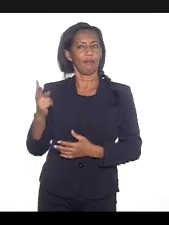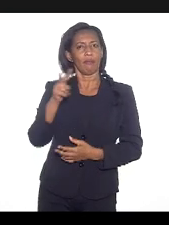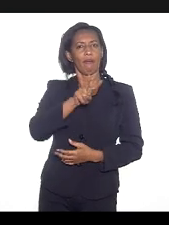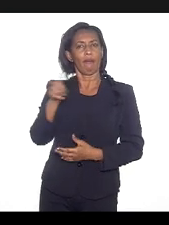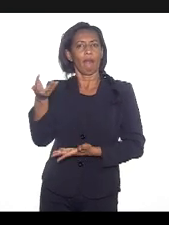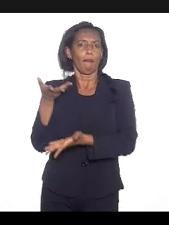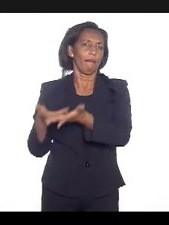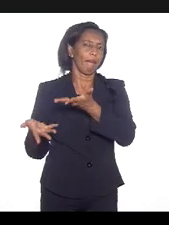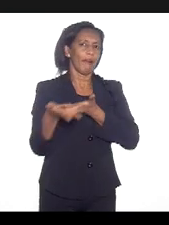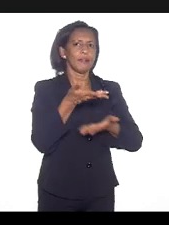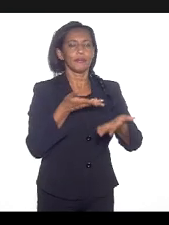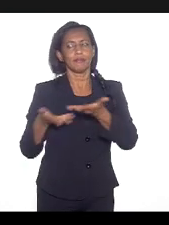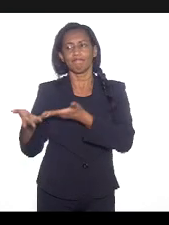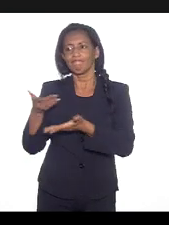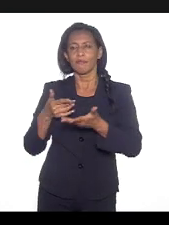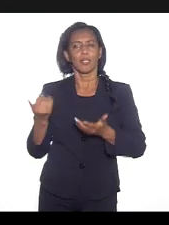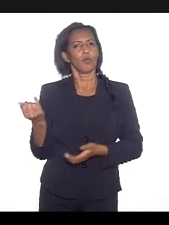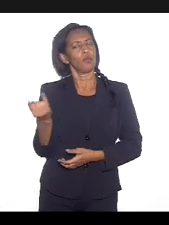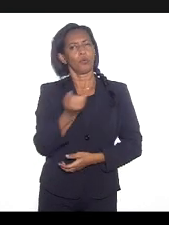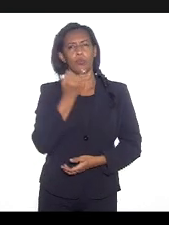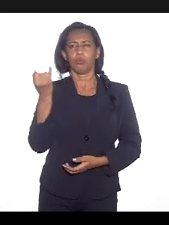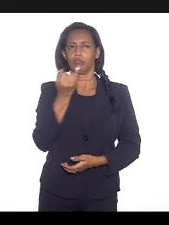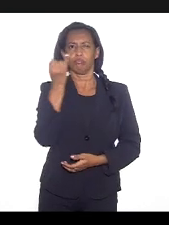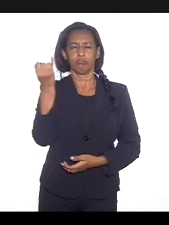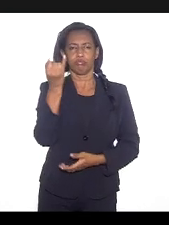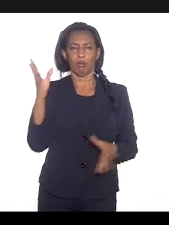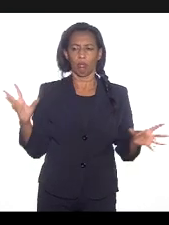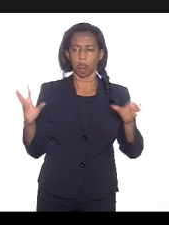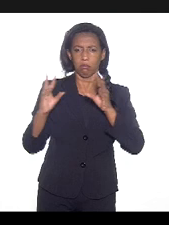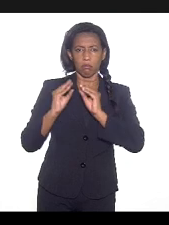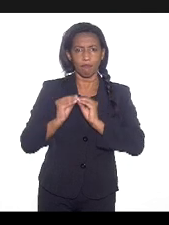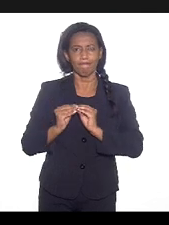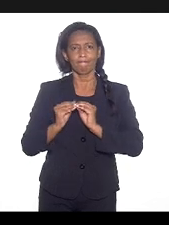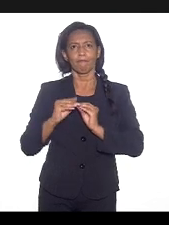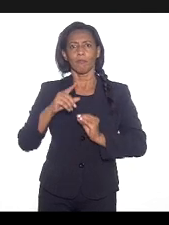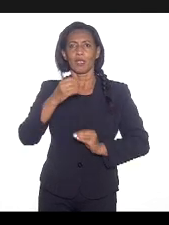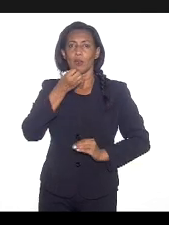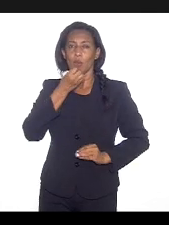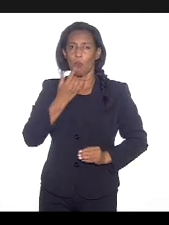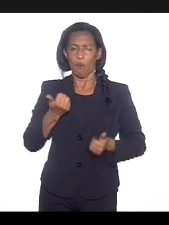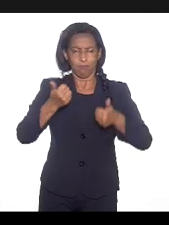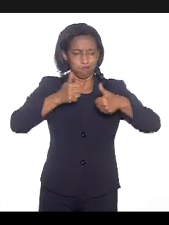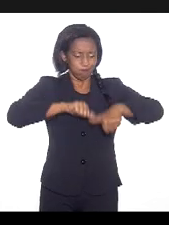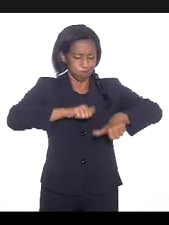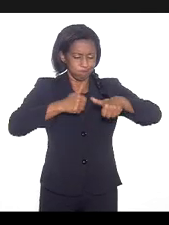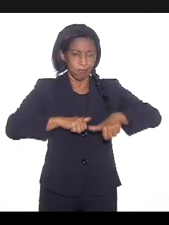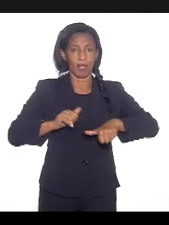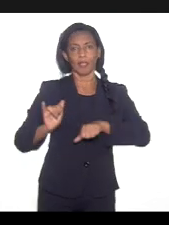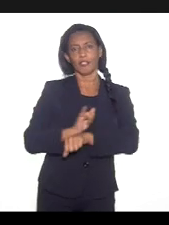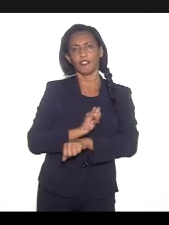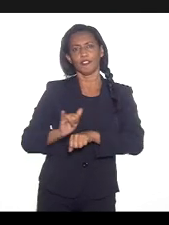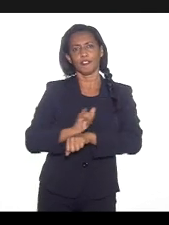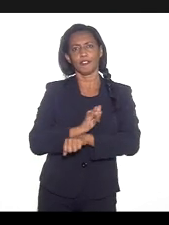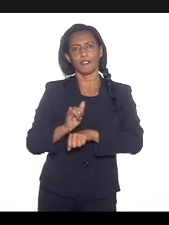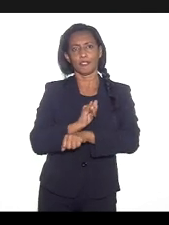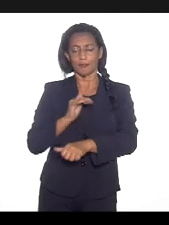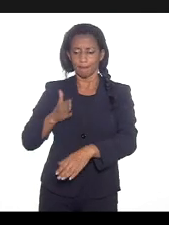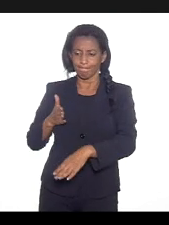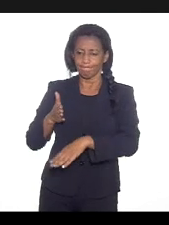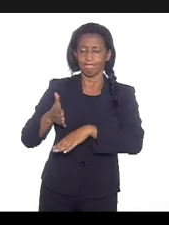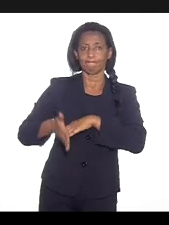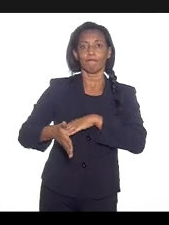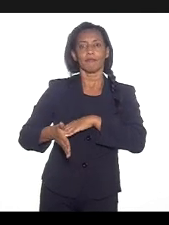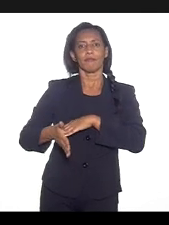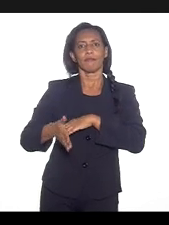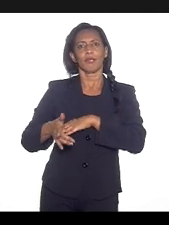participações foram muito importantes para construir exatamente um bom diagnóstico e as estratégias para enfrentar os